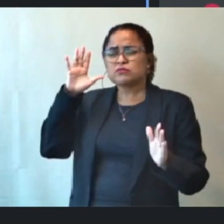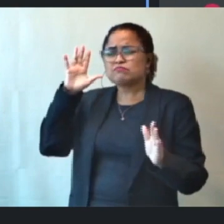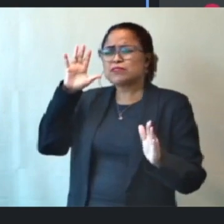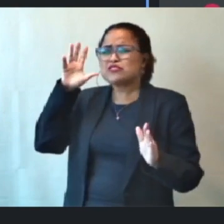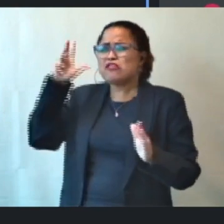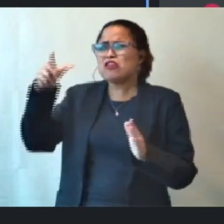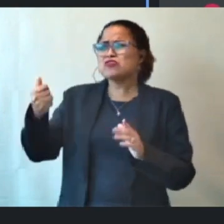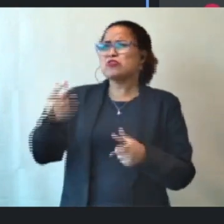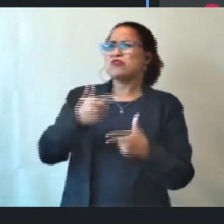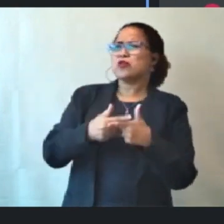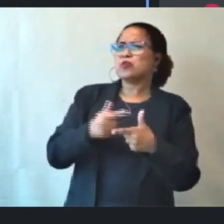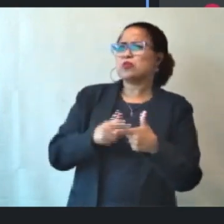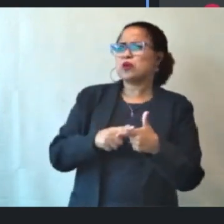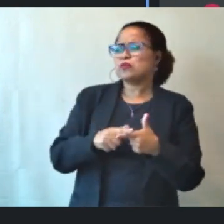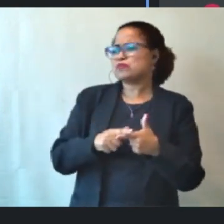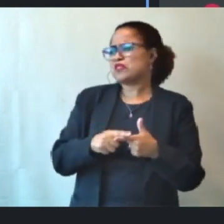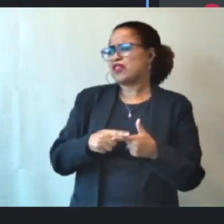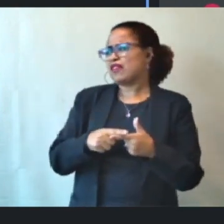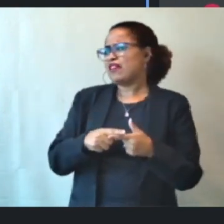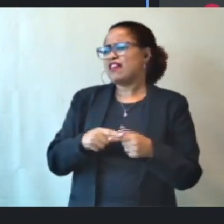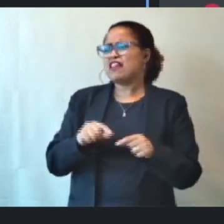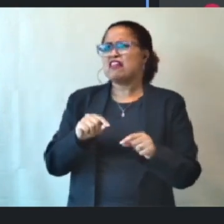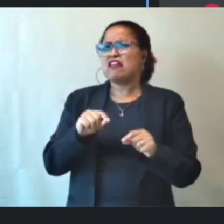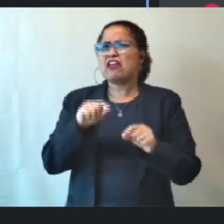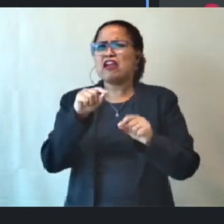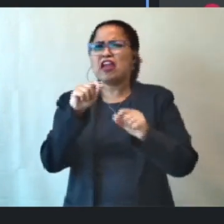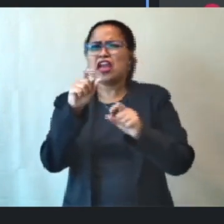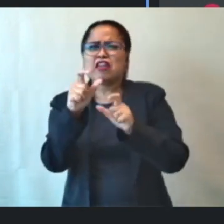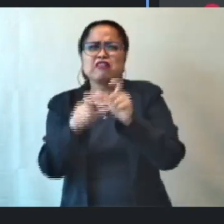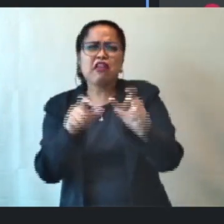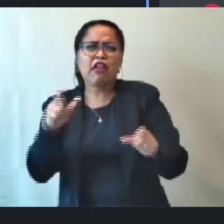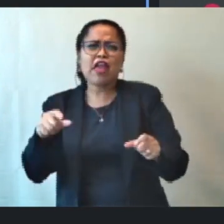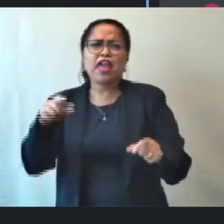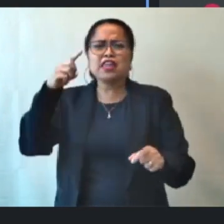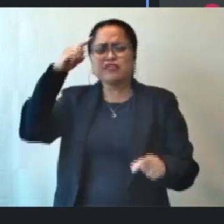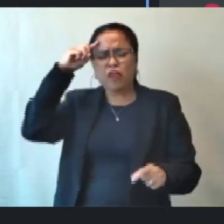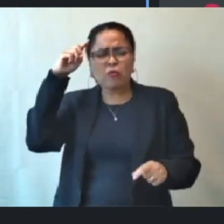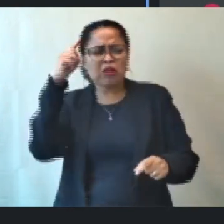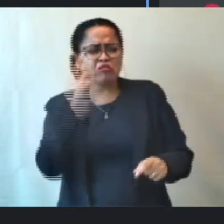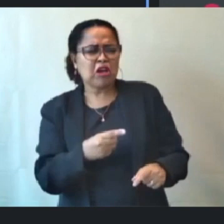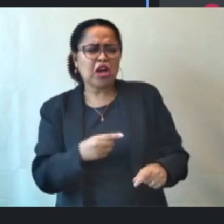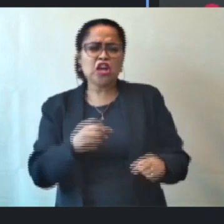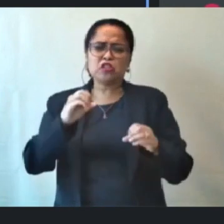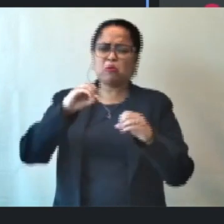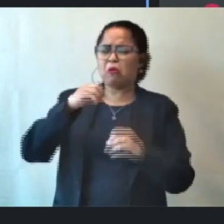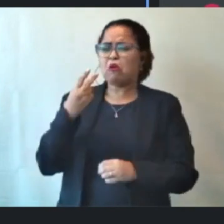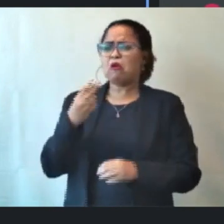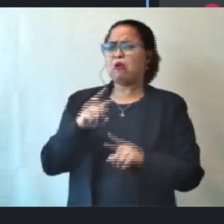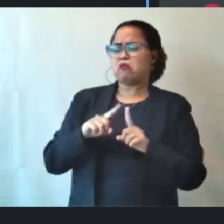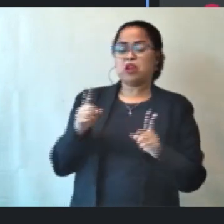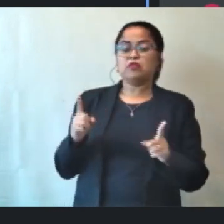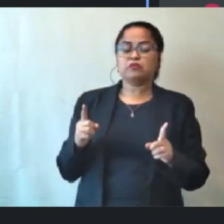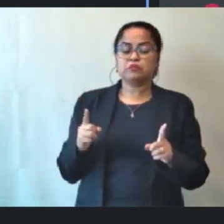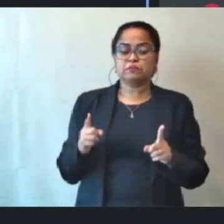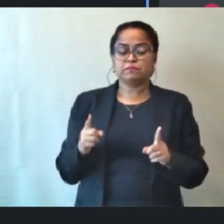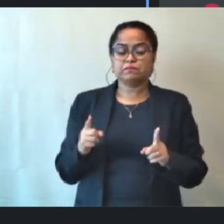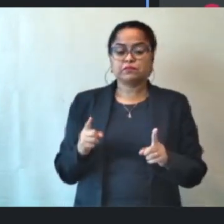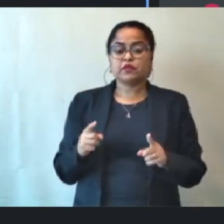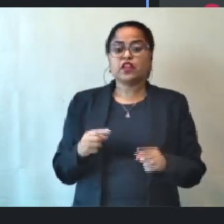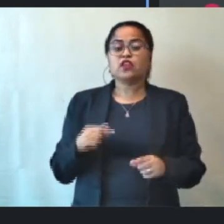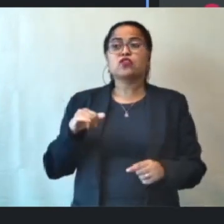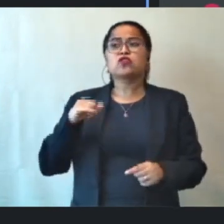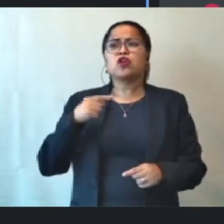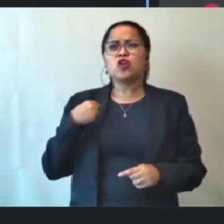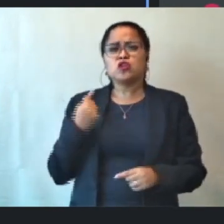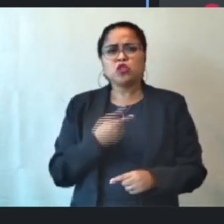saber quem está mandando, quem não está mandando, isso aí é outra coisa. Obviamente, nós todos vamos ter oportunidade